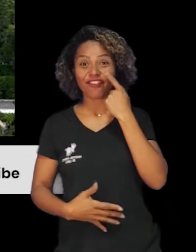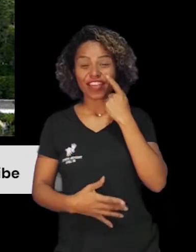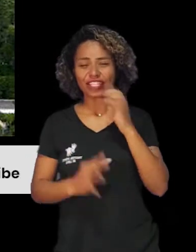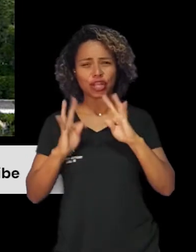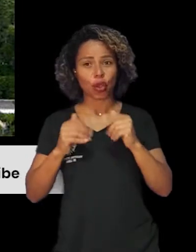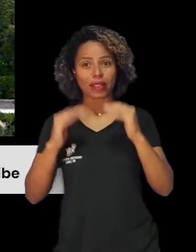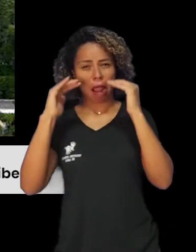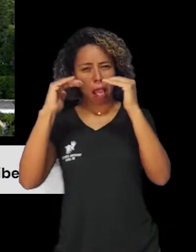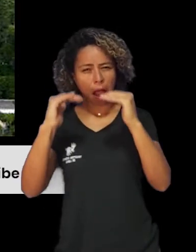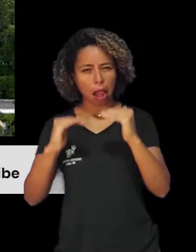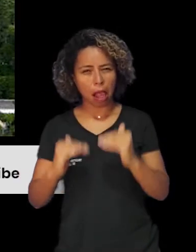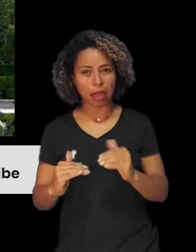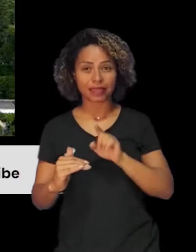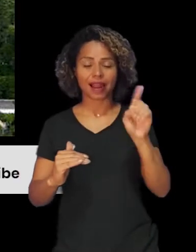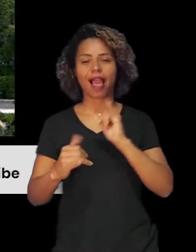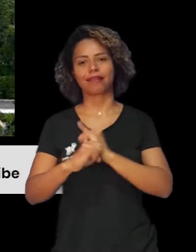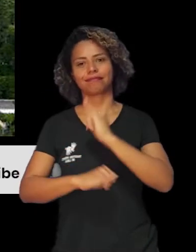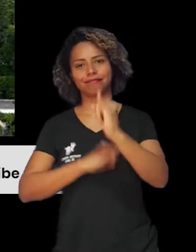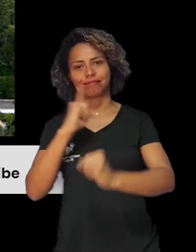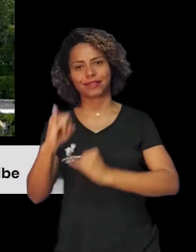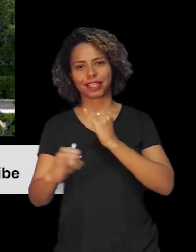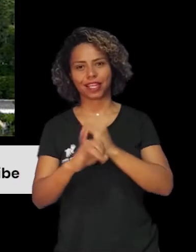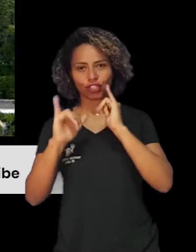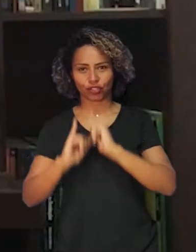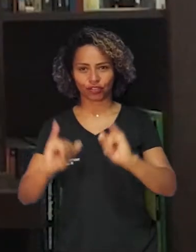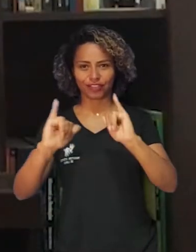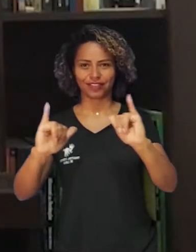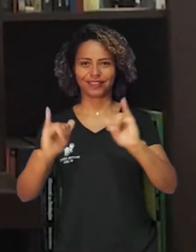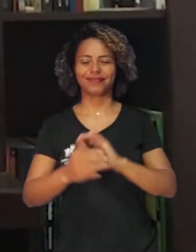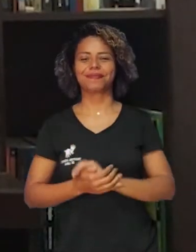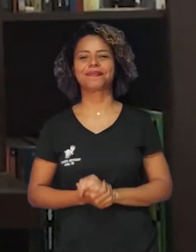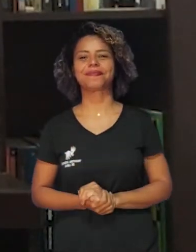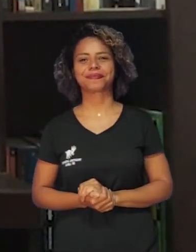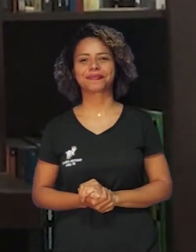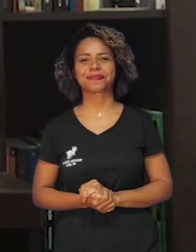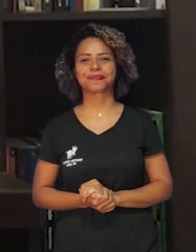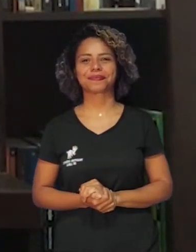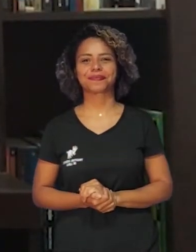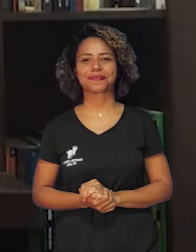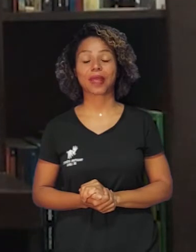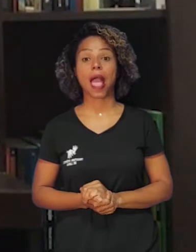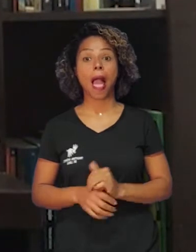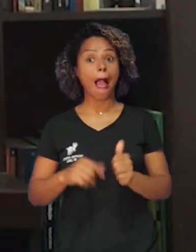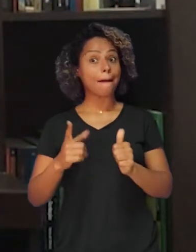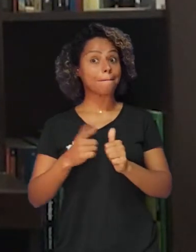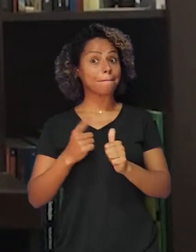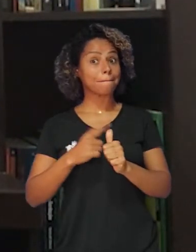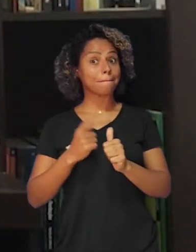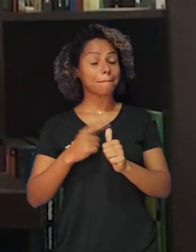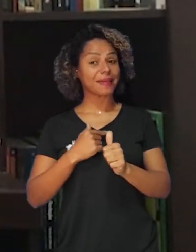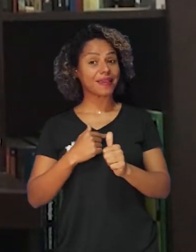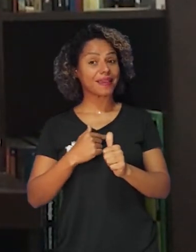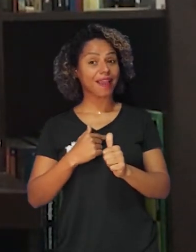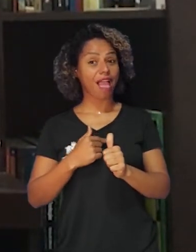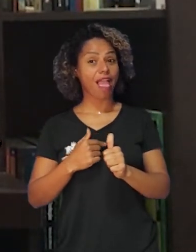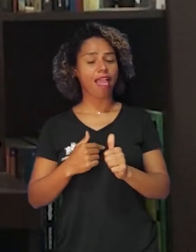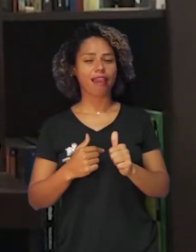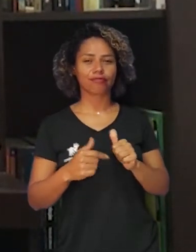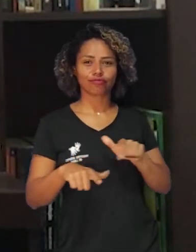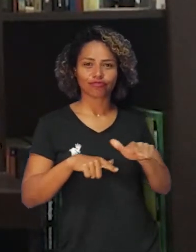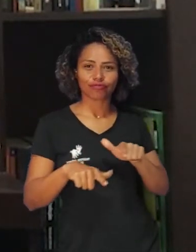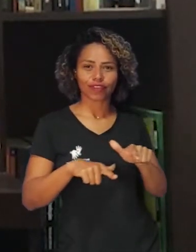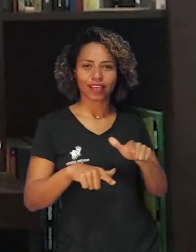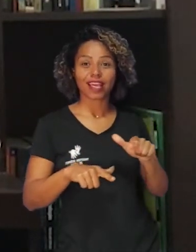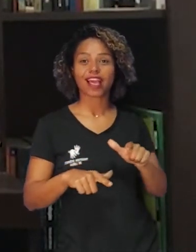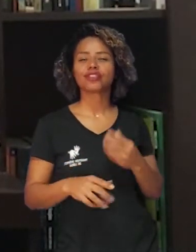Confira a lista completa em nosso portal de notícias. A primeira jornada do estilo de vida da UFJF será realizada